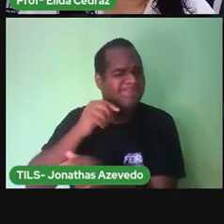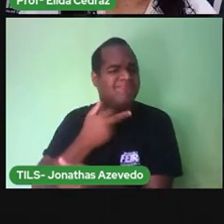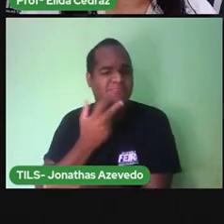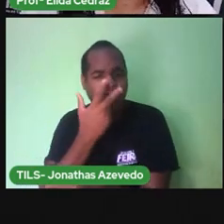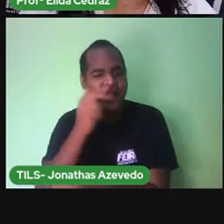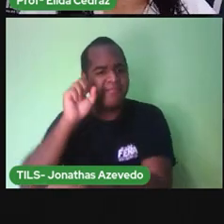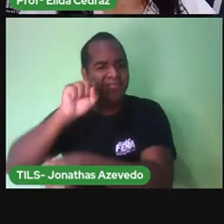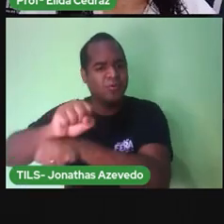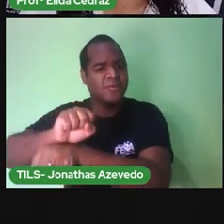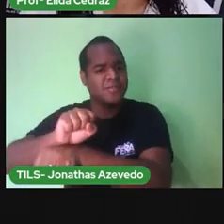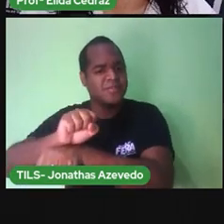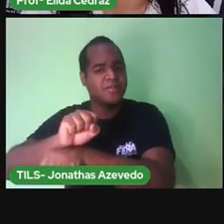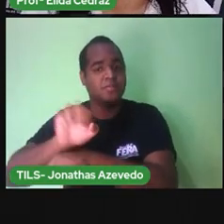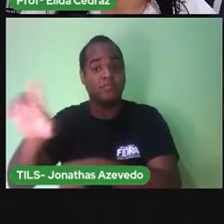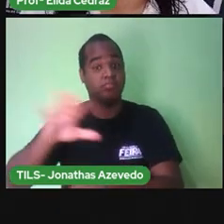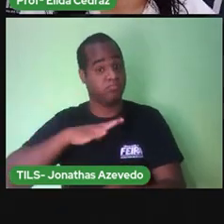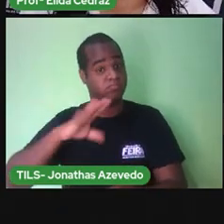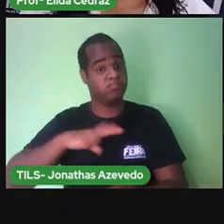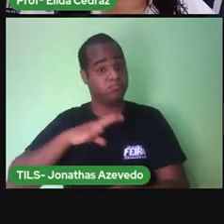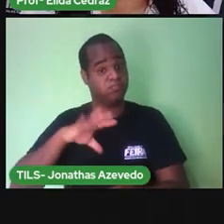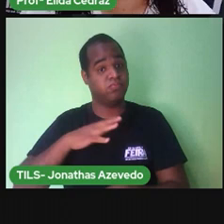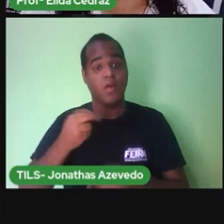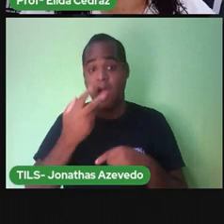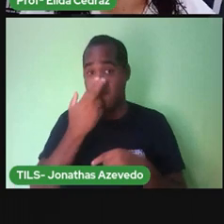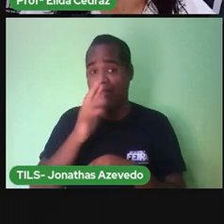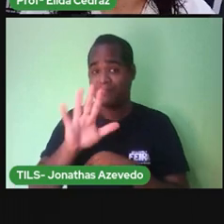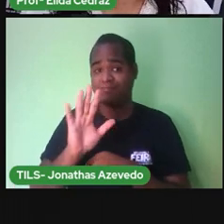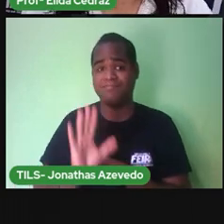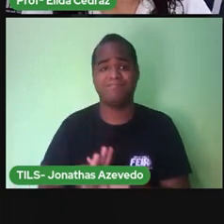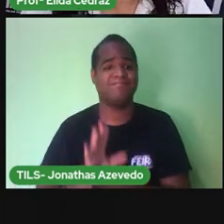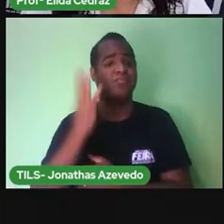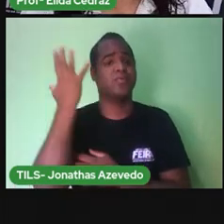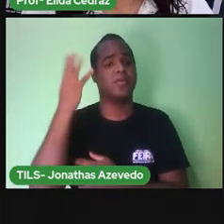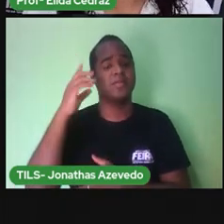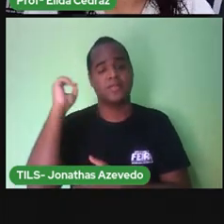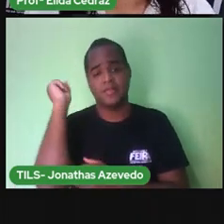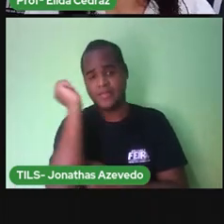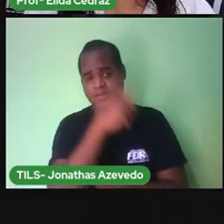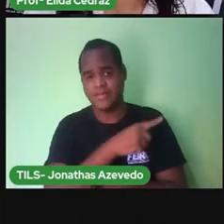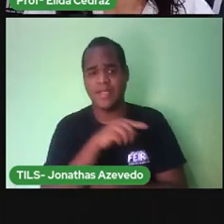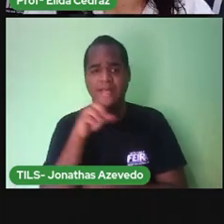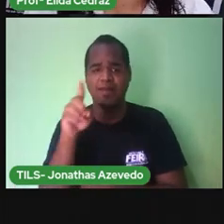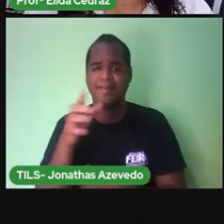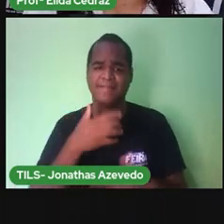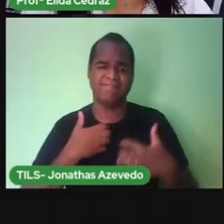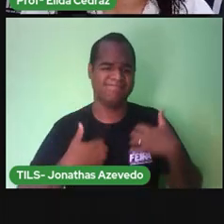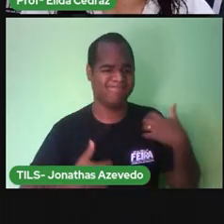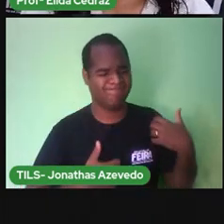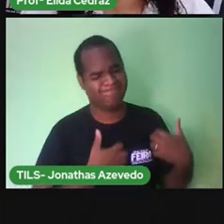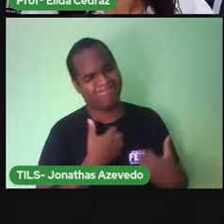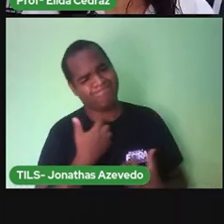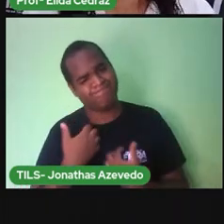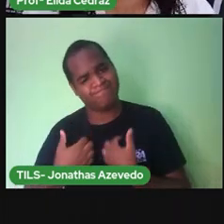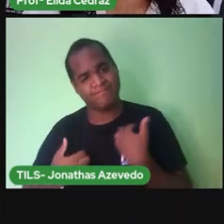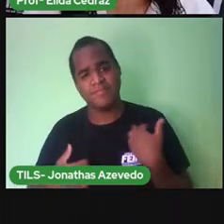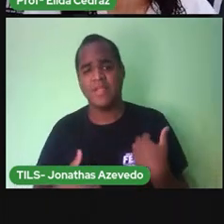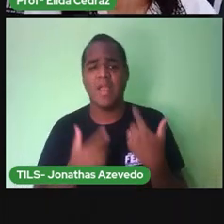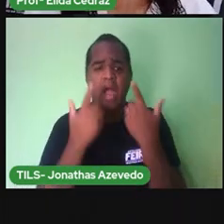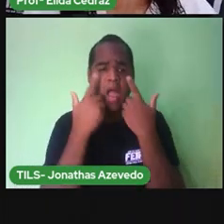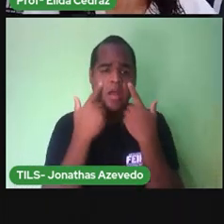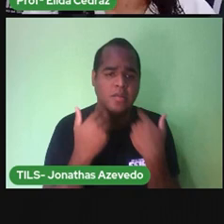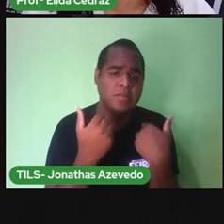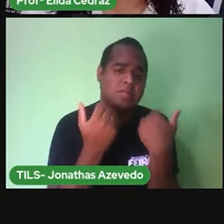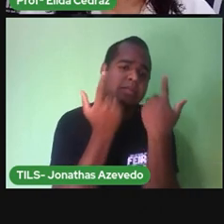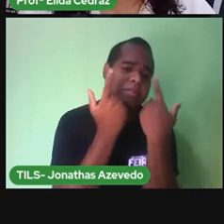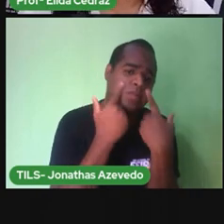Ela era corajosa, mas aquela situação difícil deixou Benedita agoniada e ela começou a chorar.